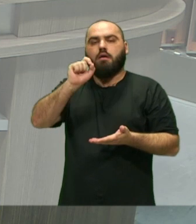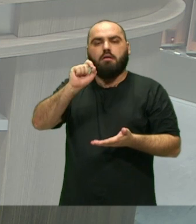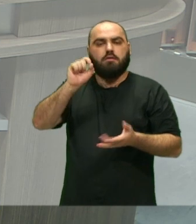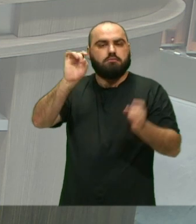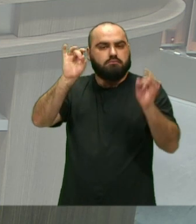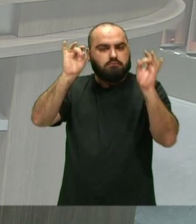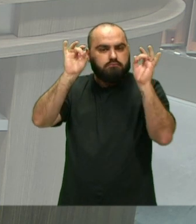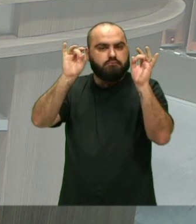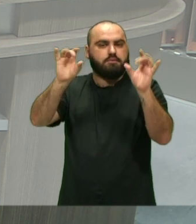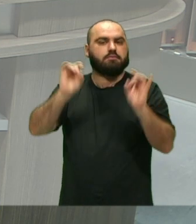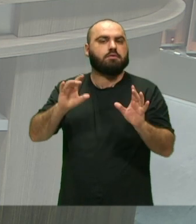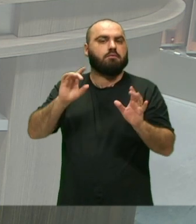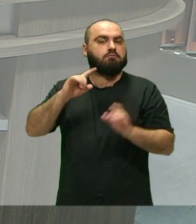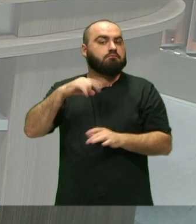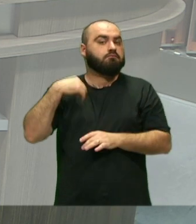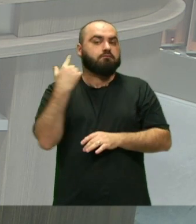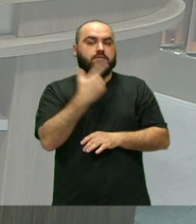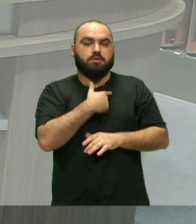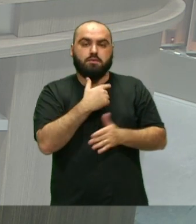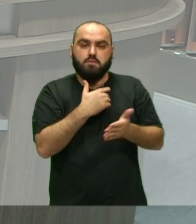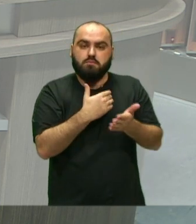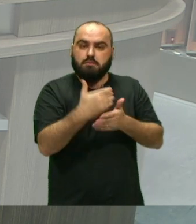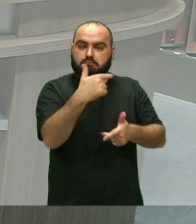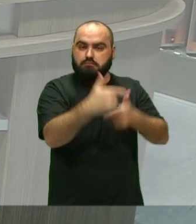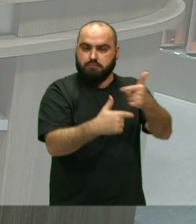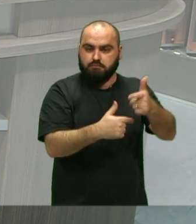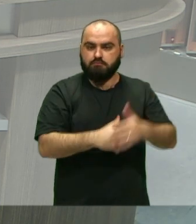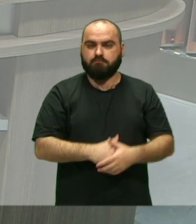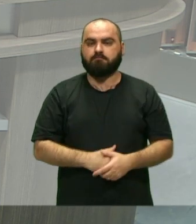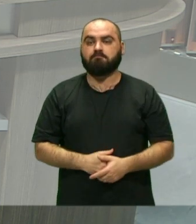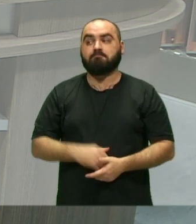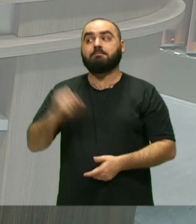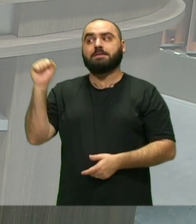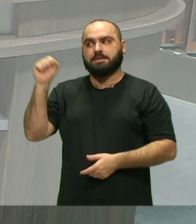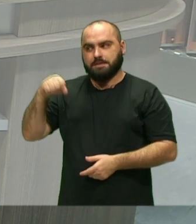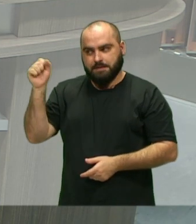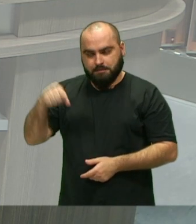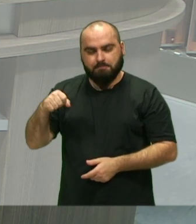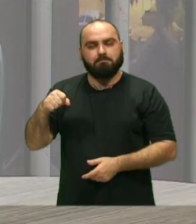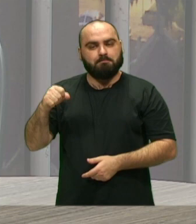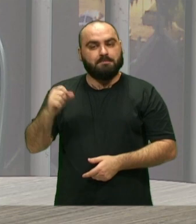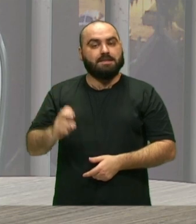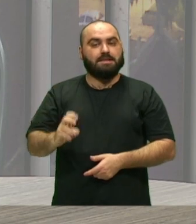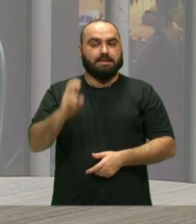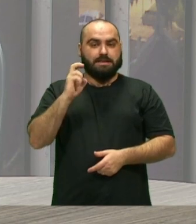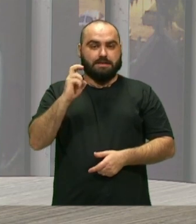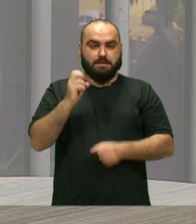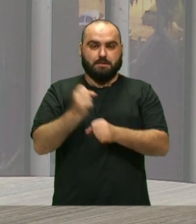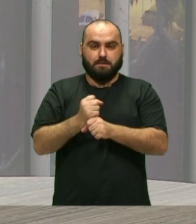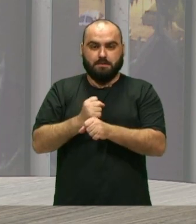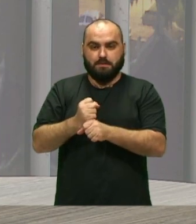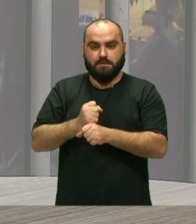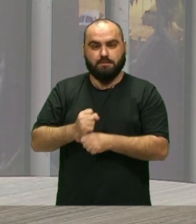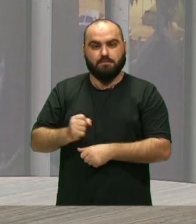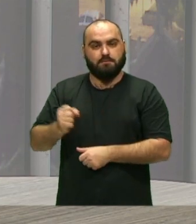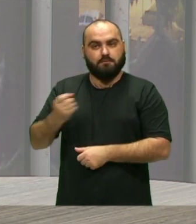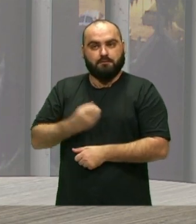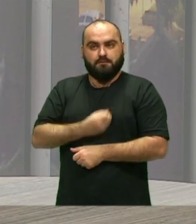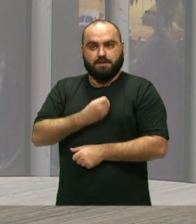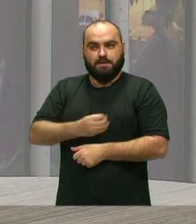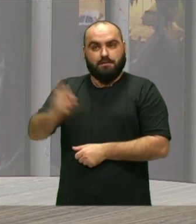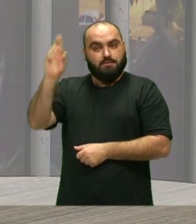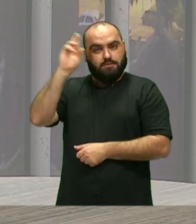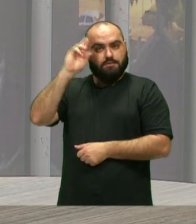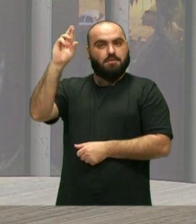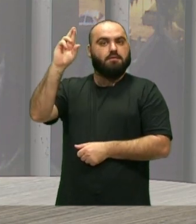Que De vocês Sim Estamos celebrando Cinco anos Com a presença Da nossa mestra Estou